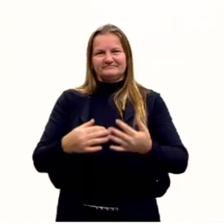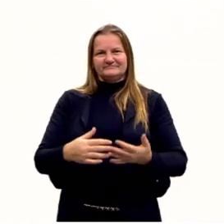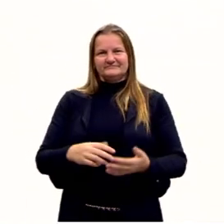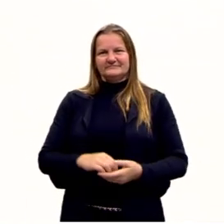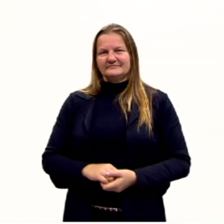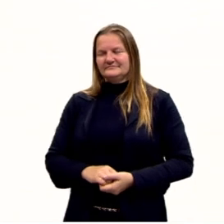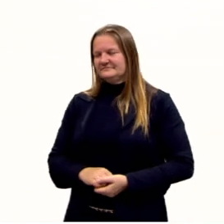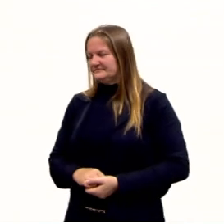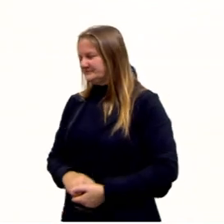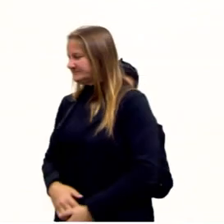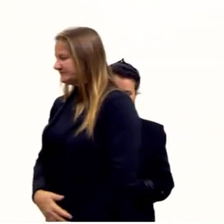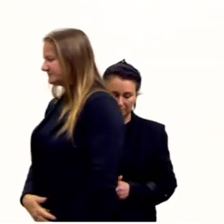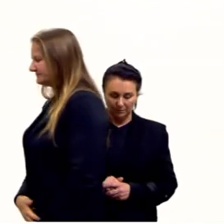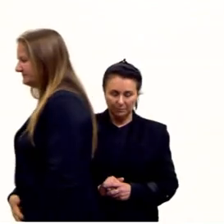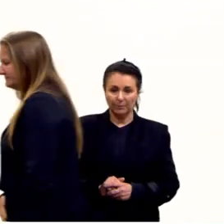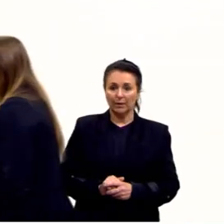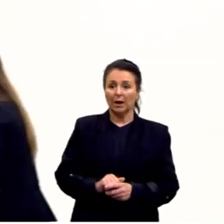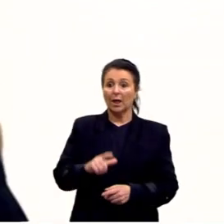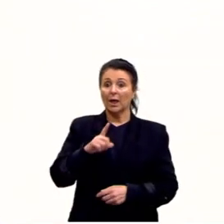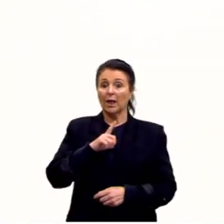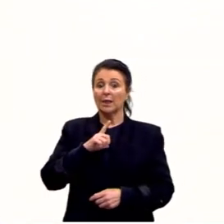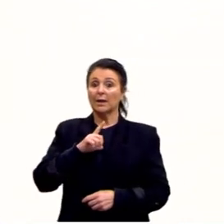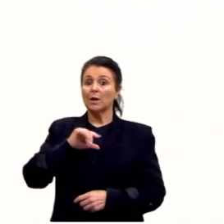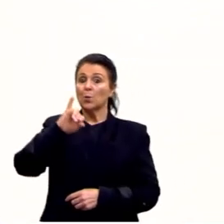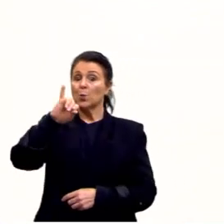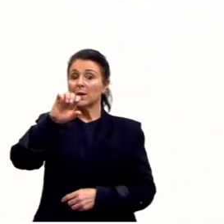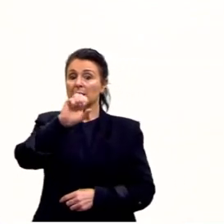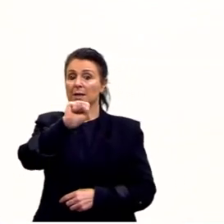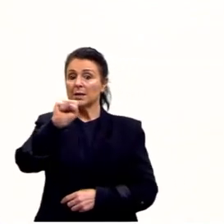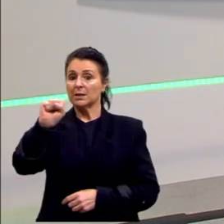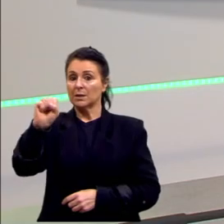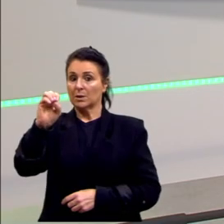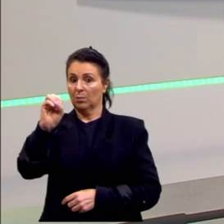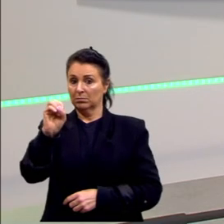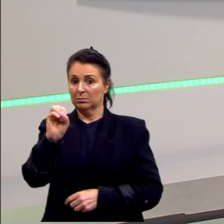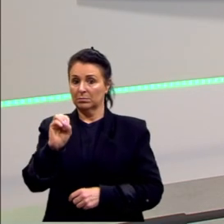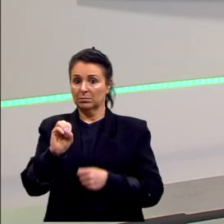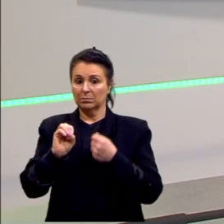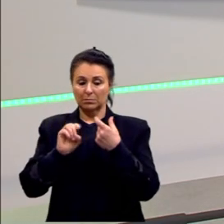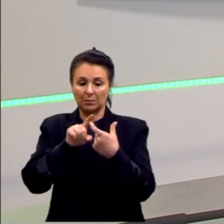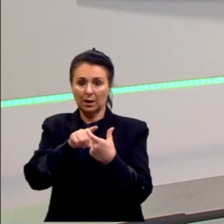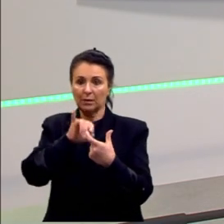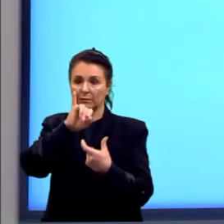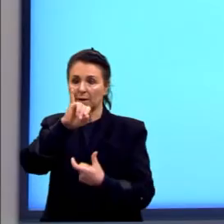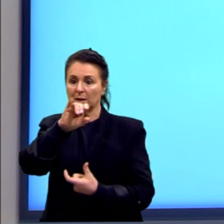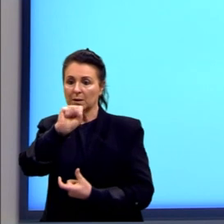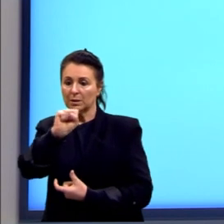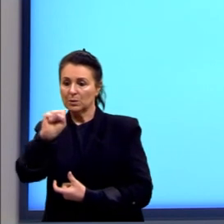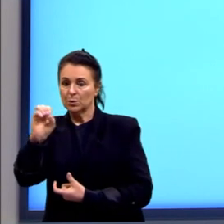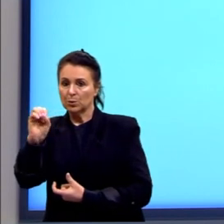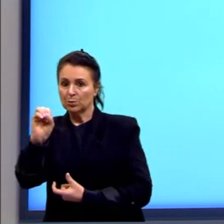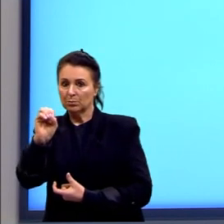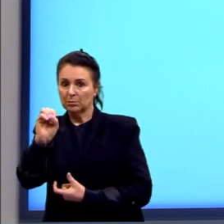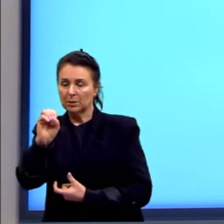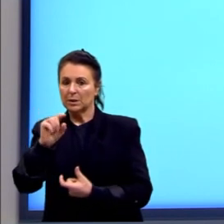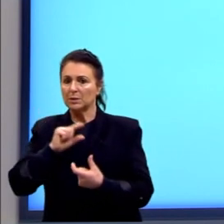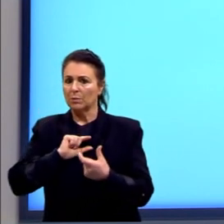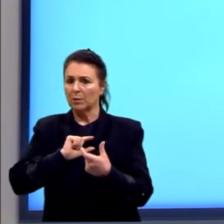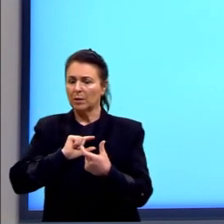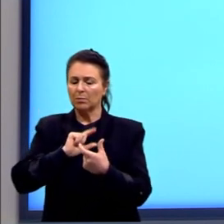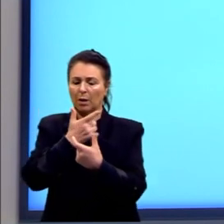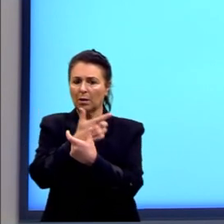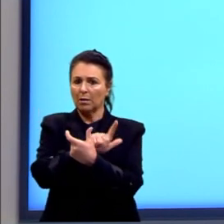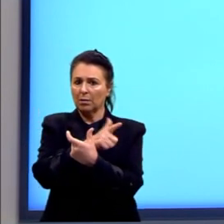o isso. A palavra isso aqui, como uma anáfora.